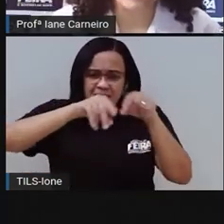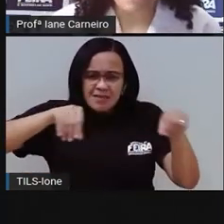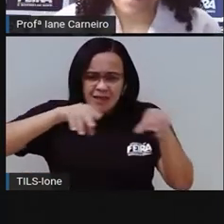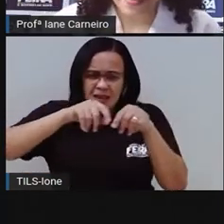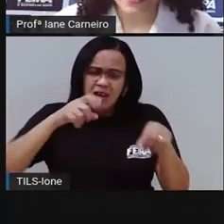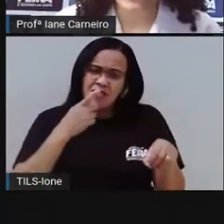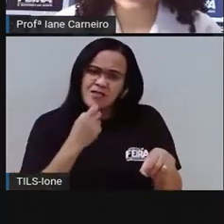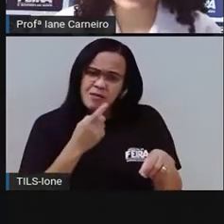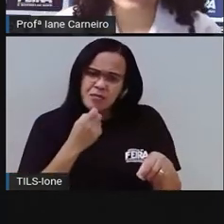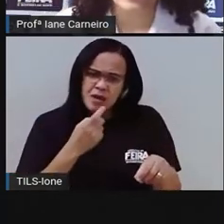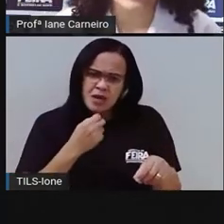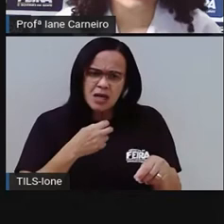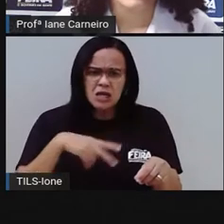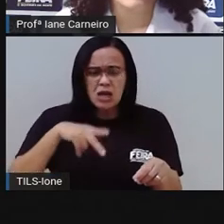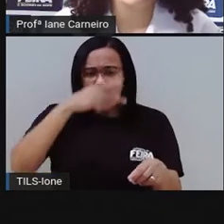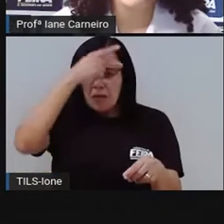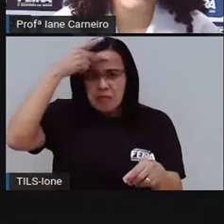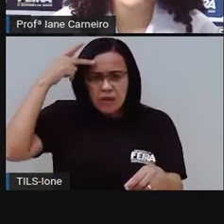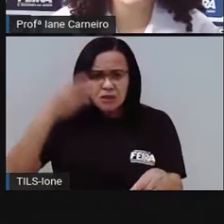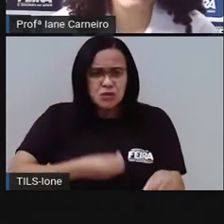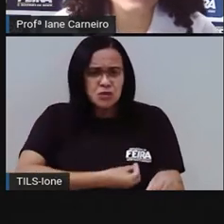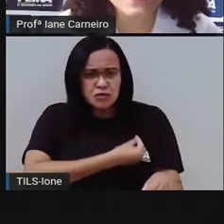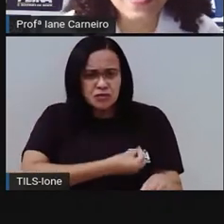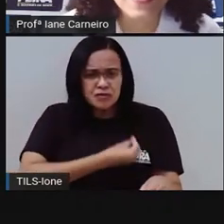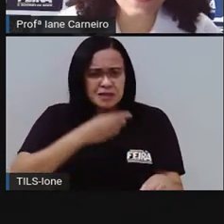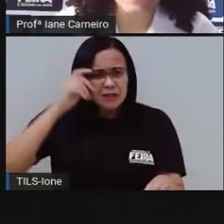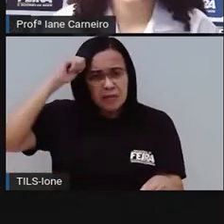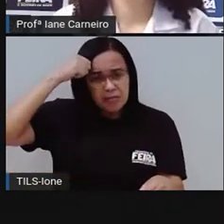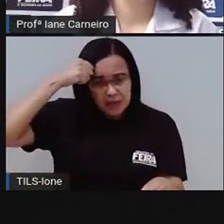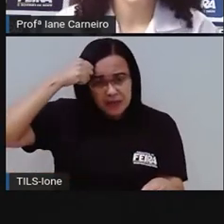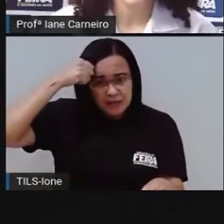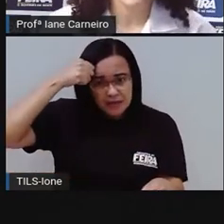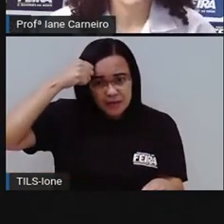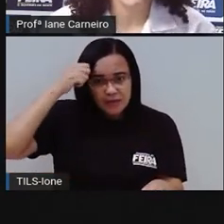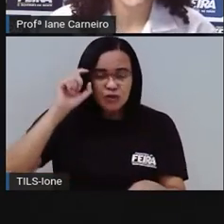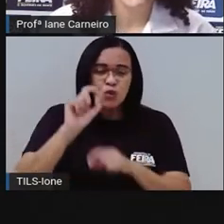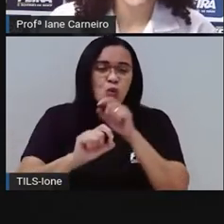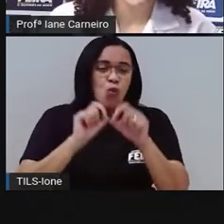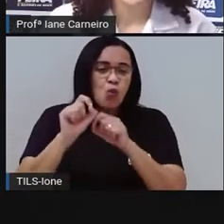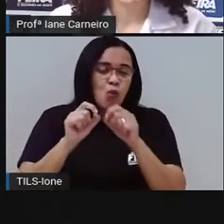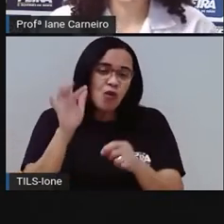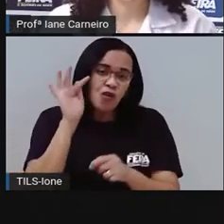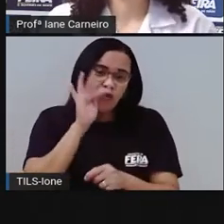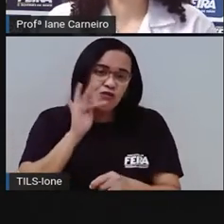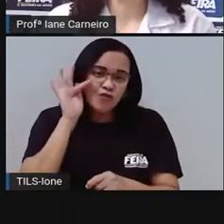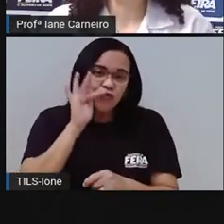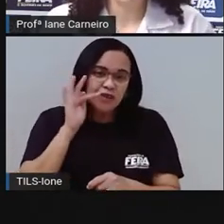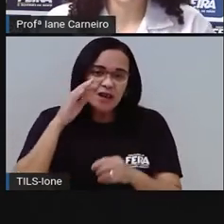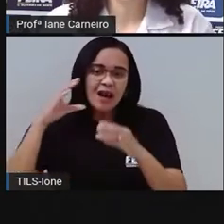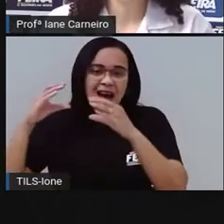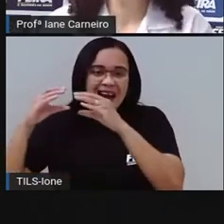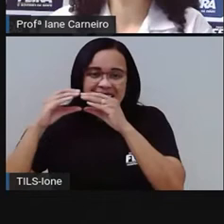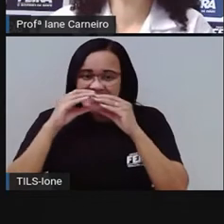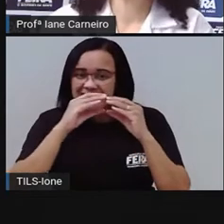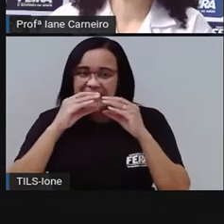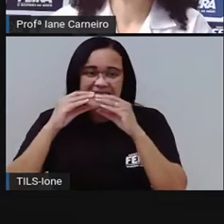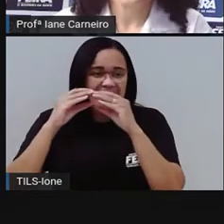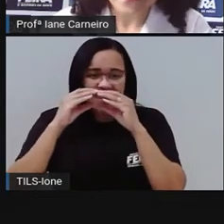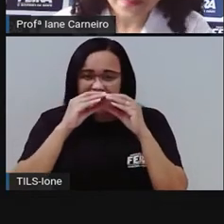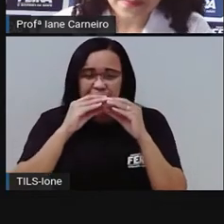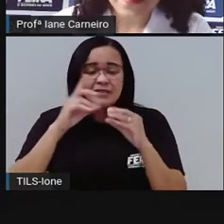são pretos. É a melancia. Quem aí acertou? O preto são as sementes, né?